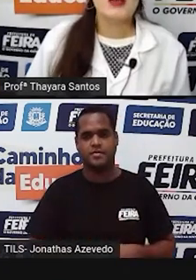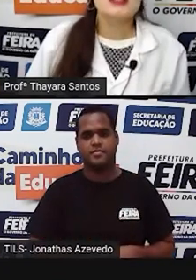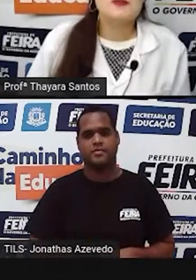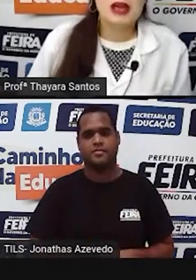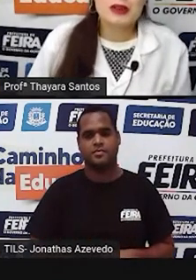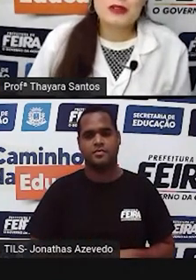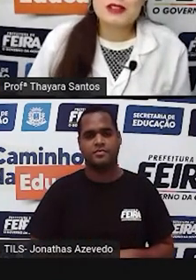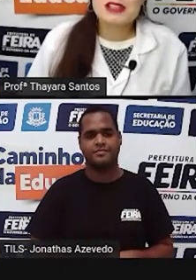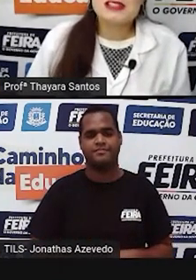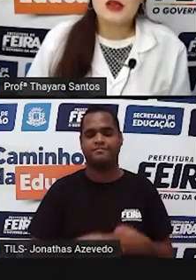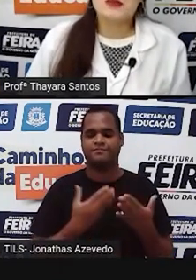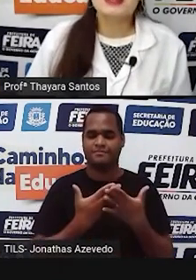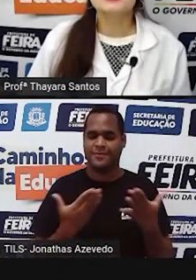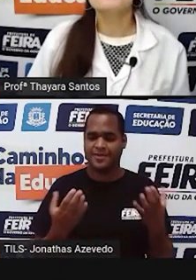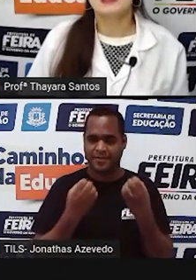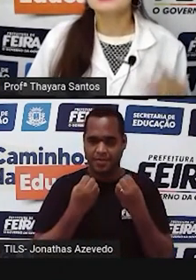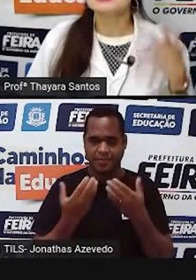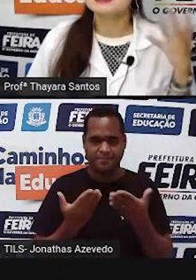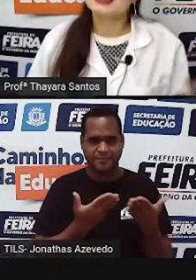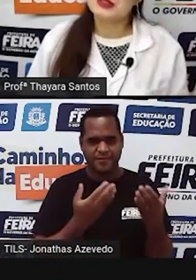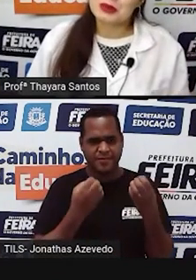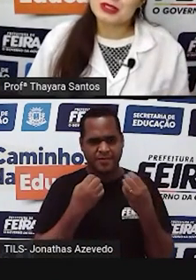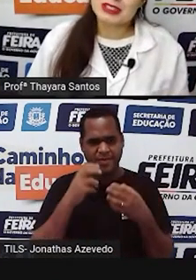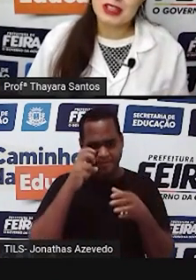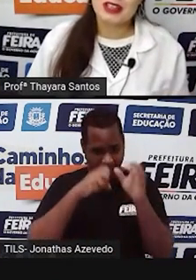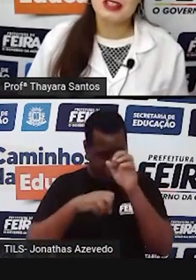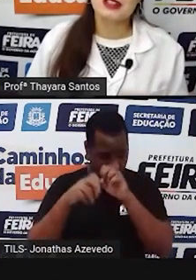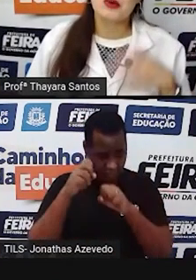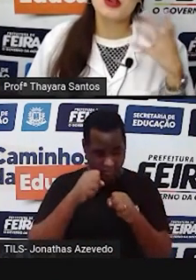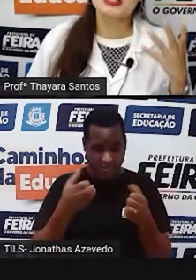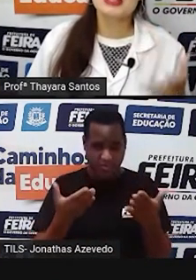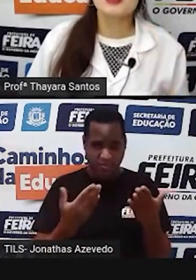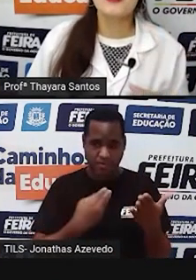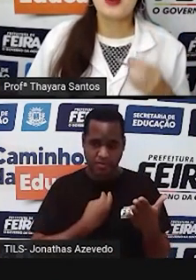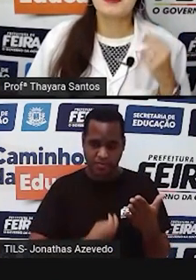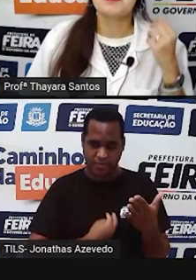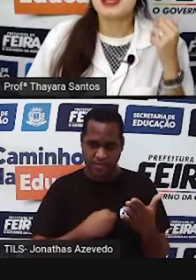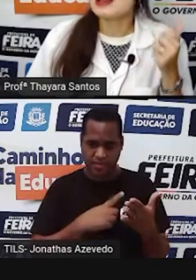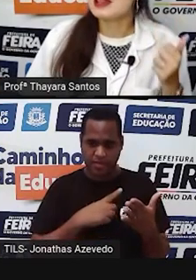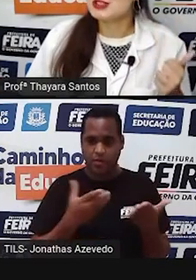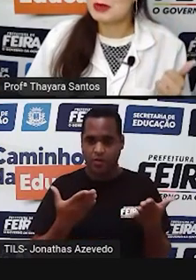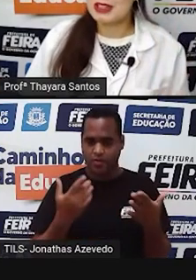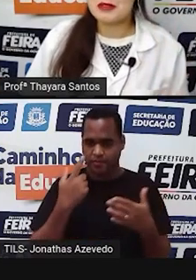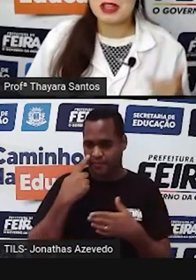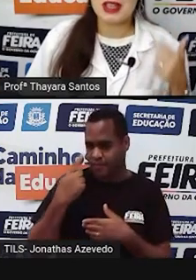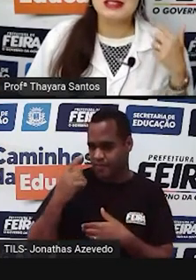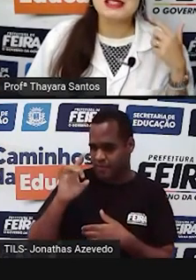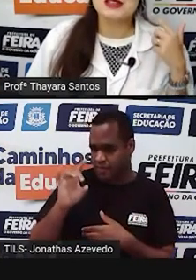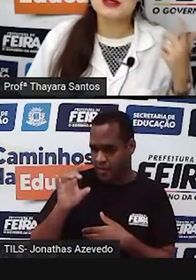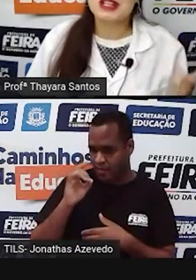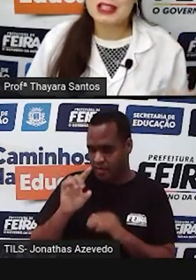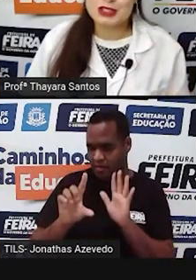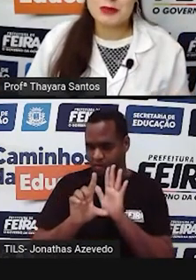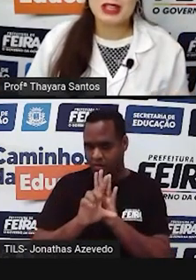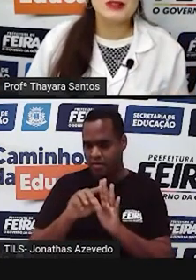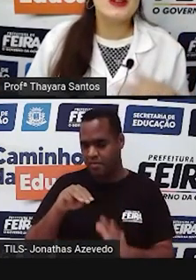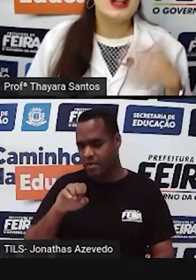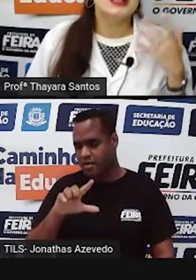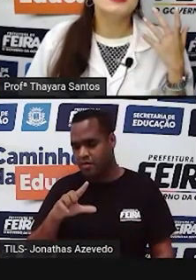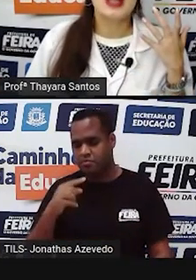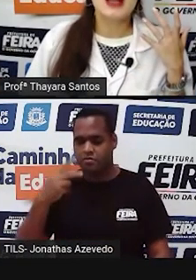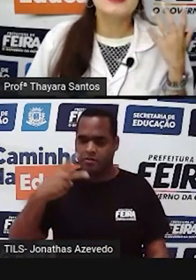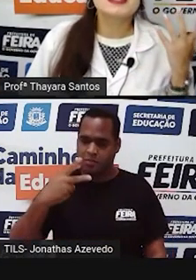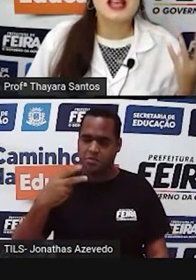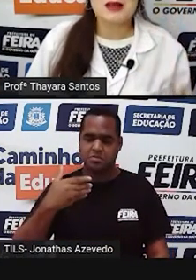Eu espero que vocês tenham aprendido bastante hoje, né? Então hoje a gente só viu a primeira lei de Mende, tem ainda a segunda lei de Mende.